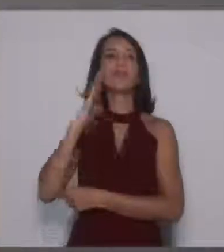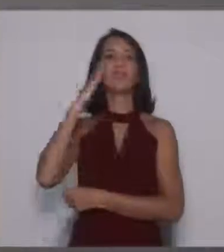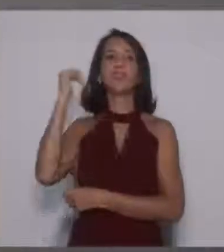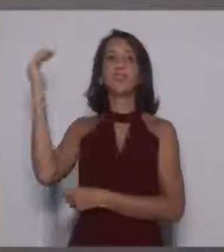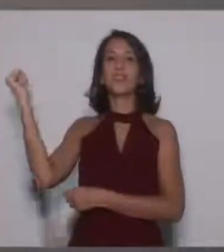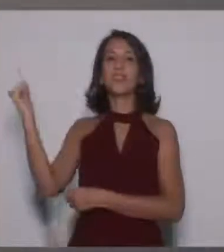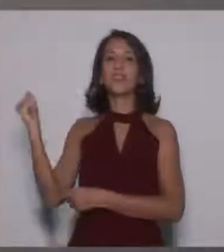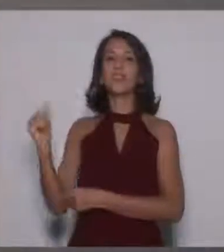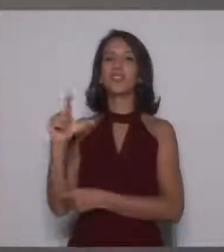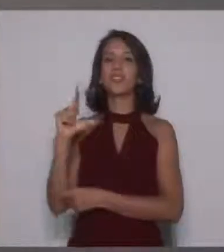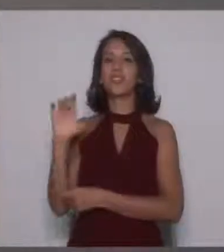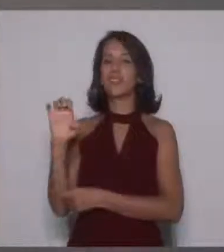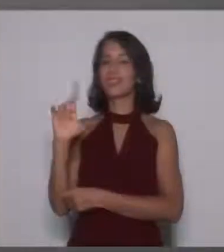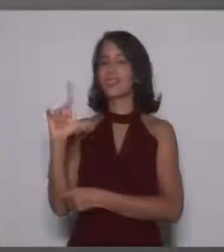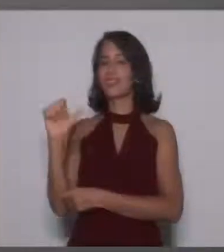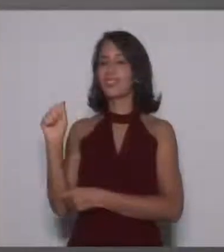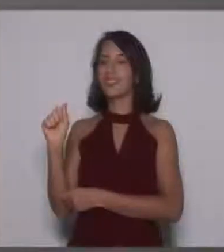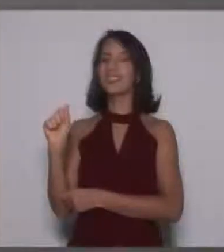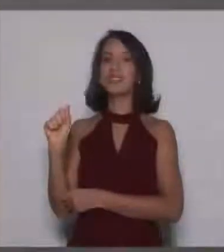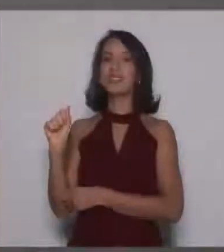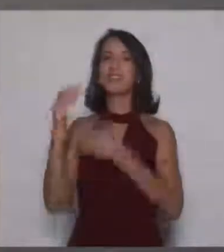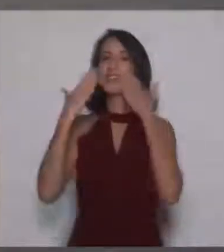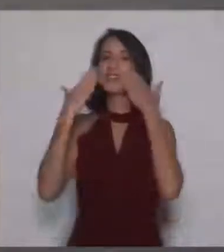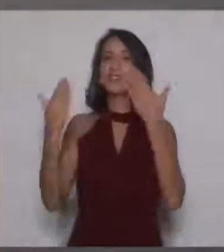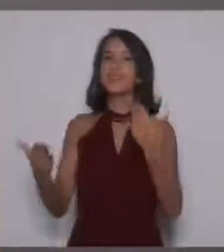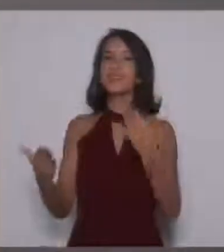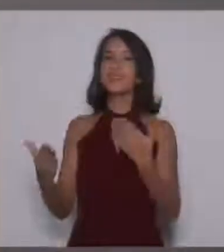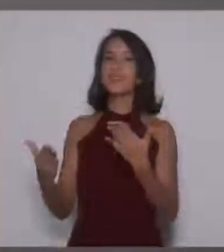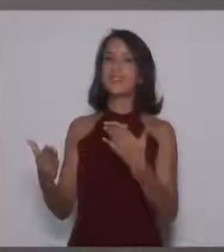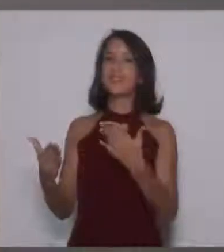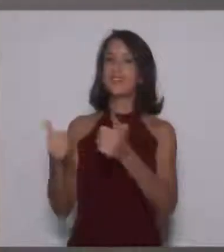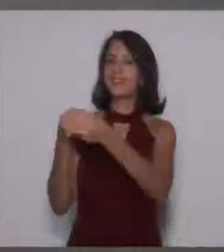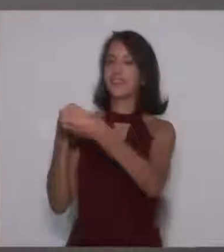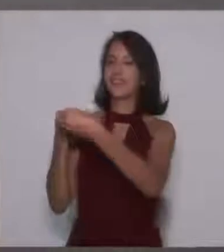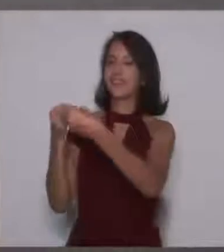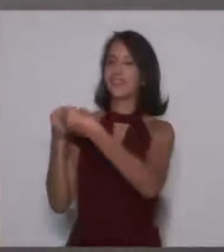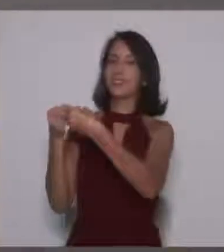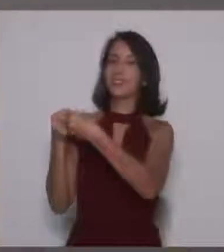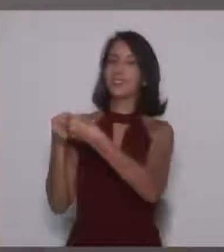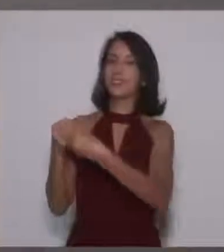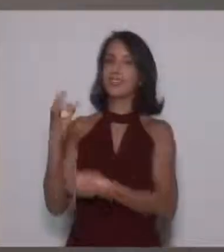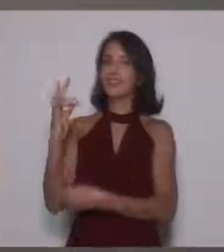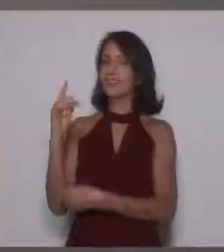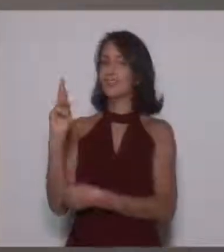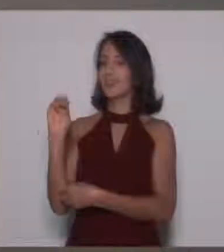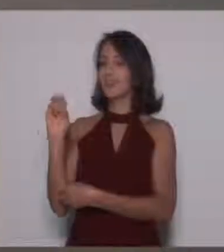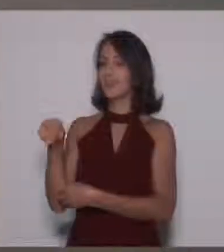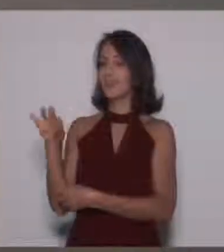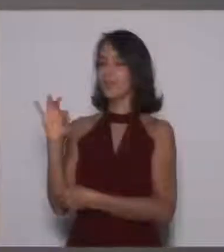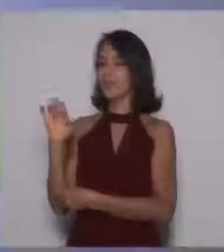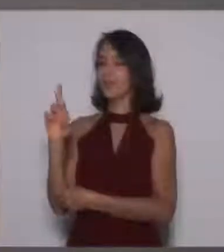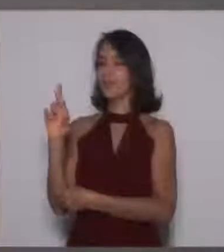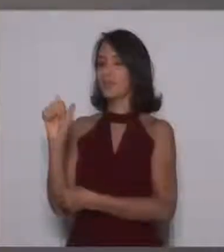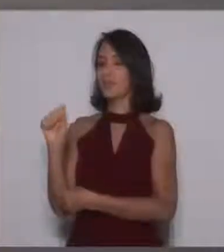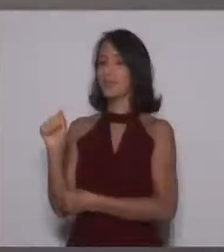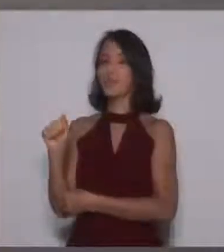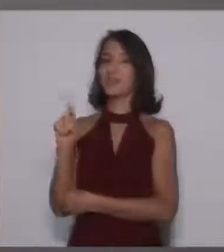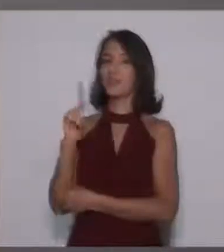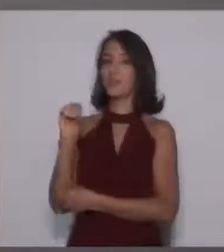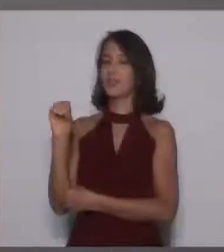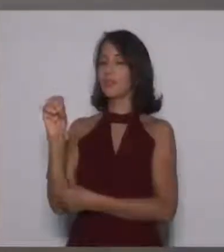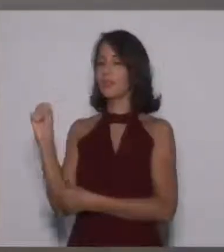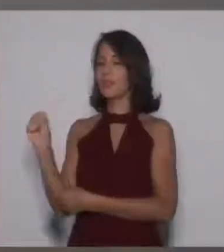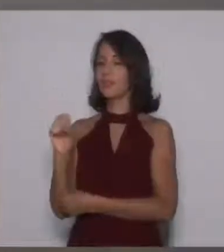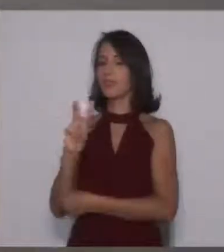Lela, de Fronteira dos Vales. Jerônimo foi vereador por dois mandatos em Fronteira dos Vales